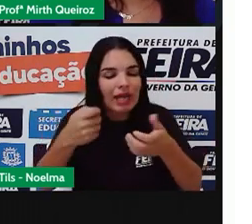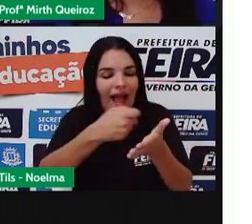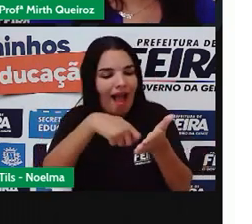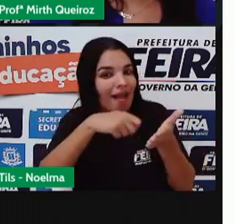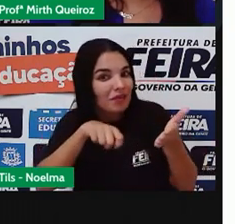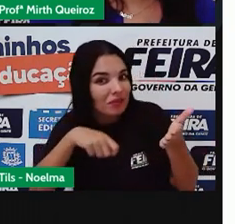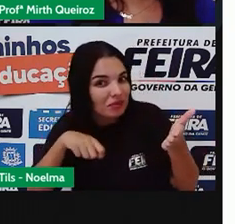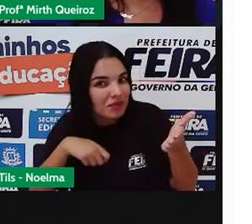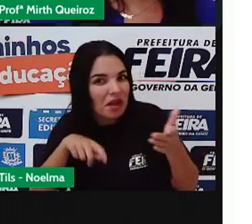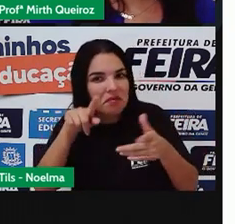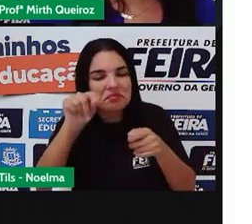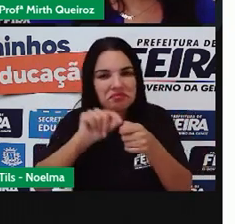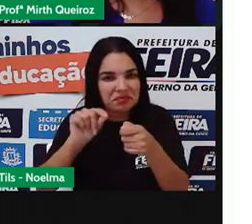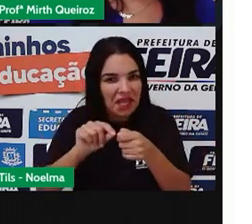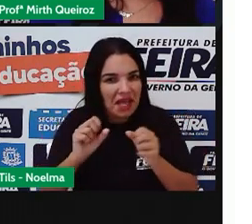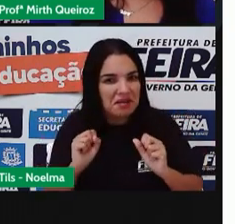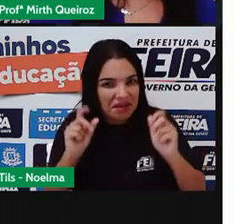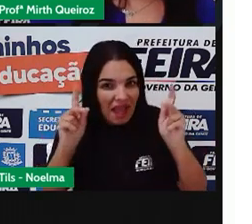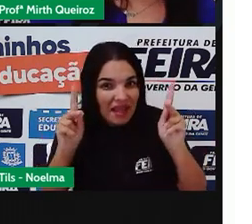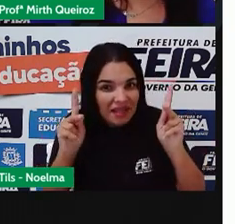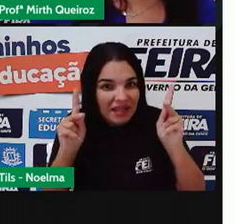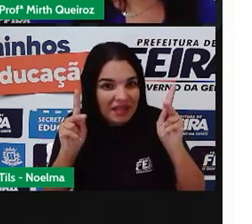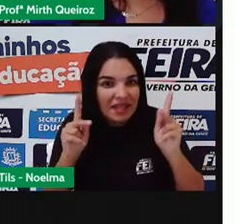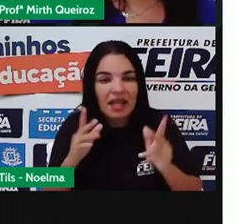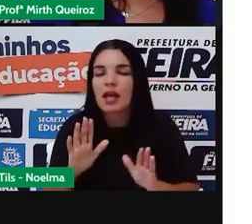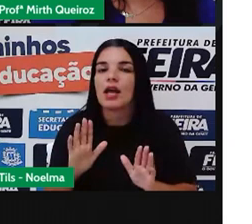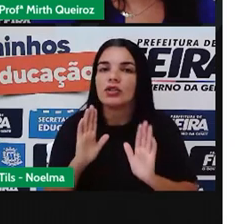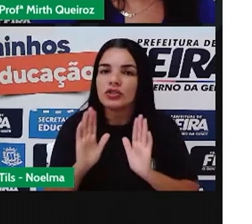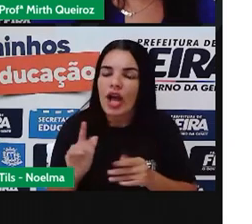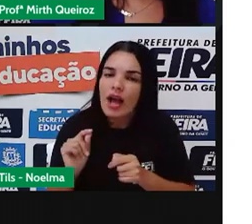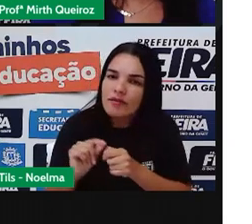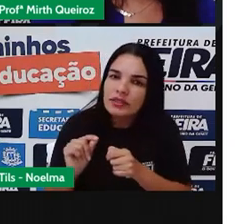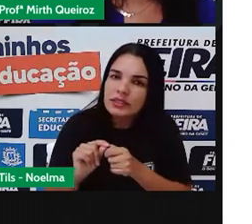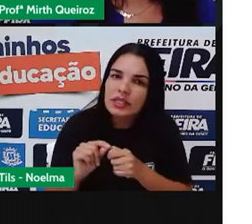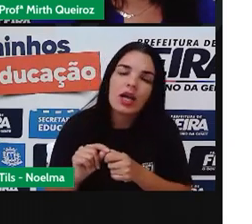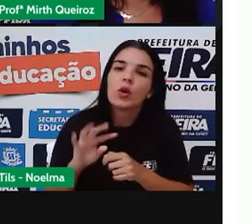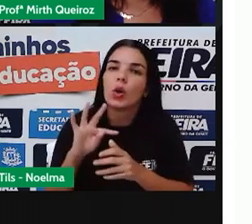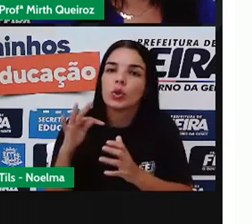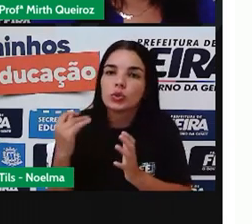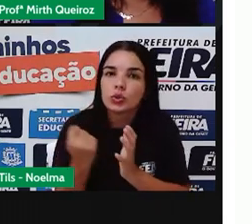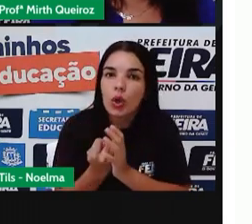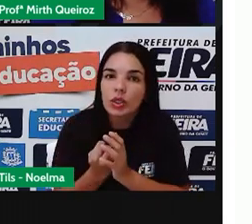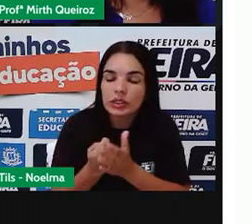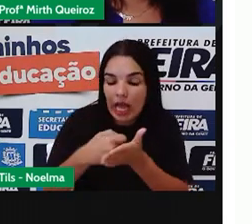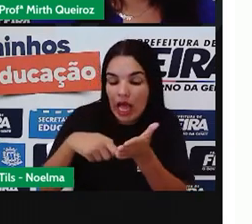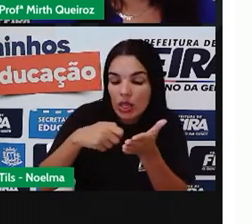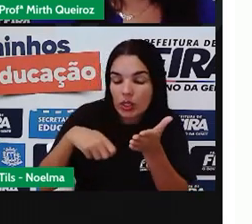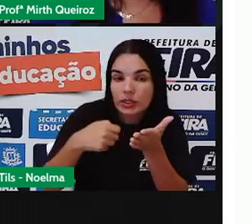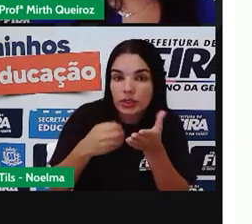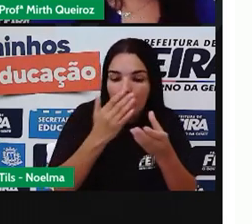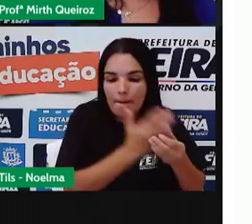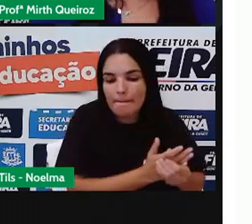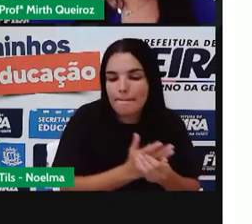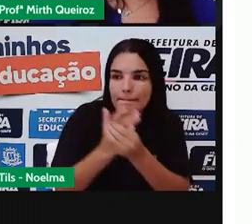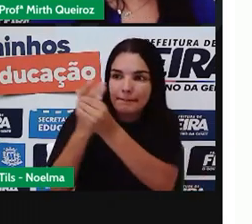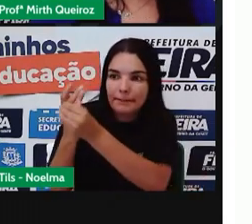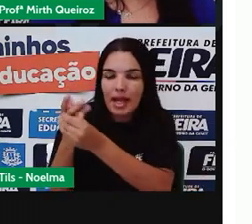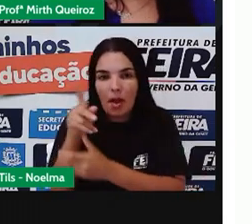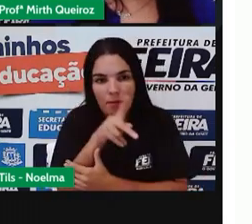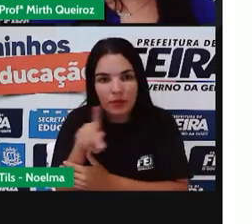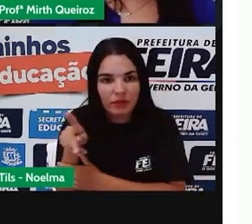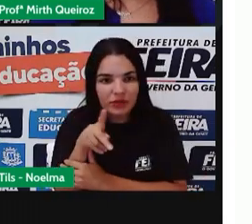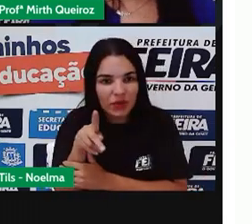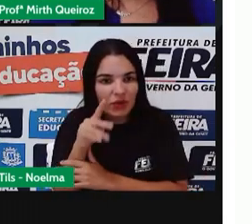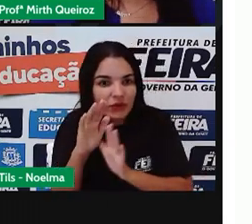vocês fizeram essas anotações, passaram essas anotações para os professores de vocês e é sobre